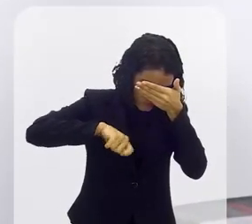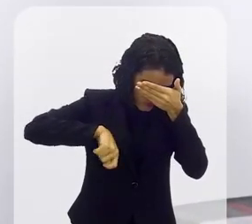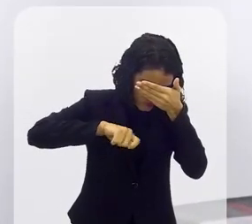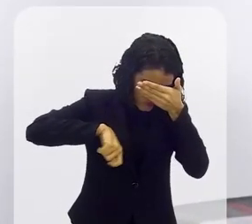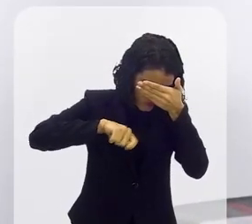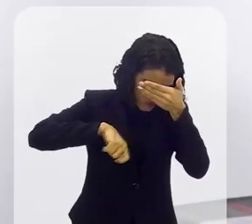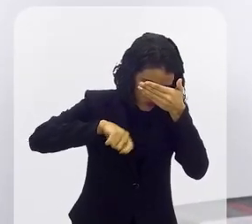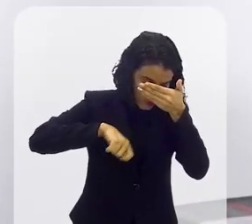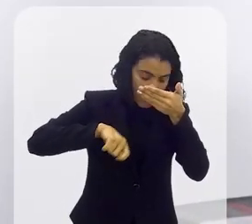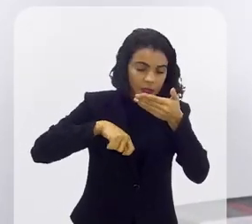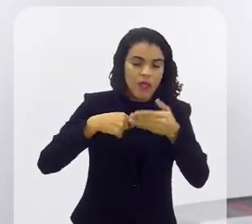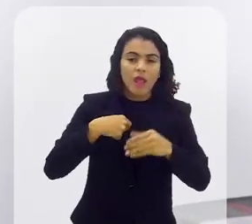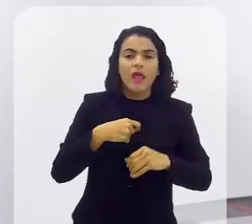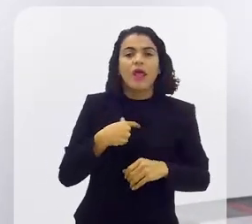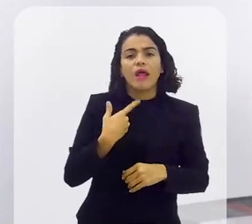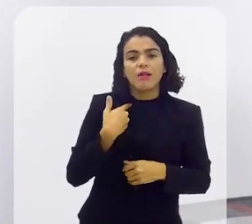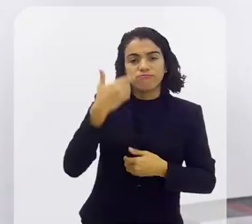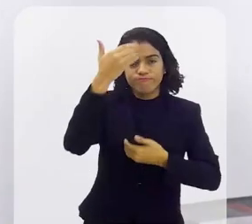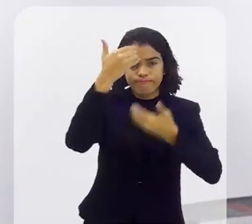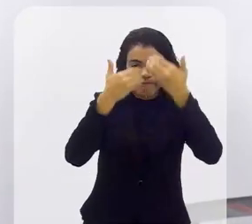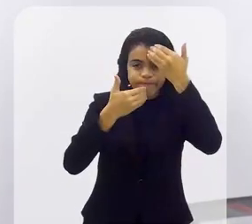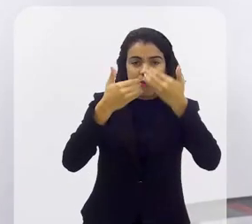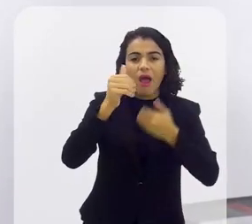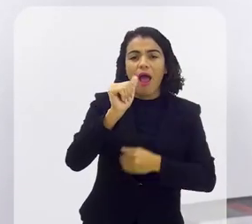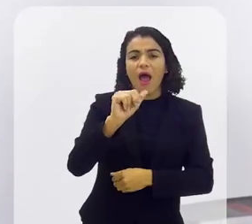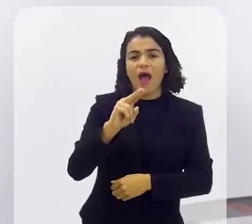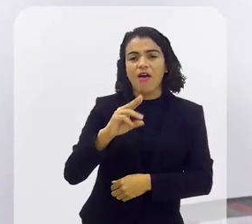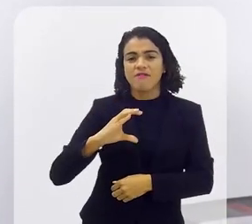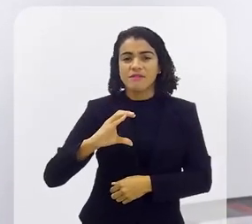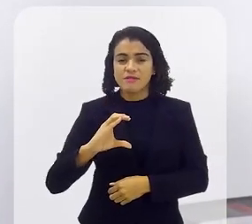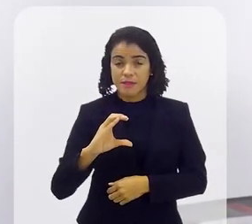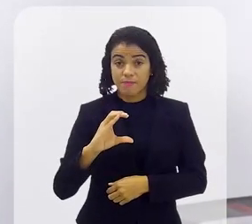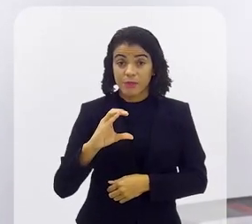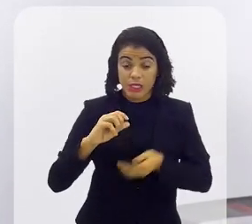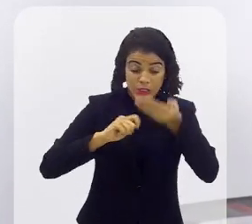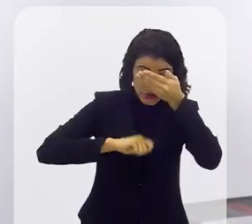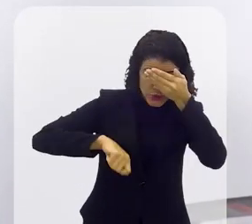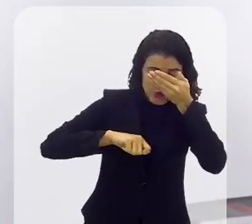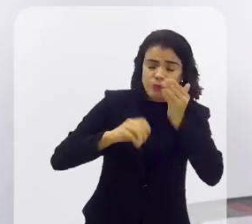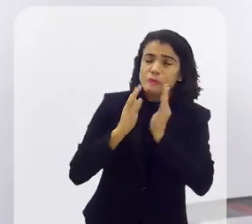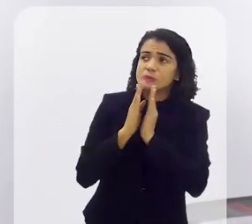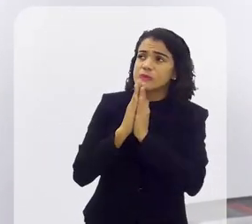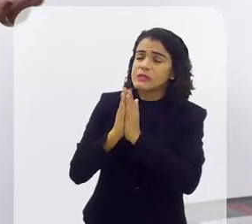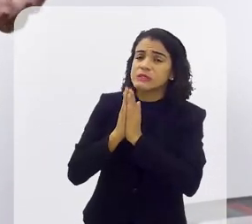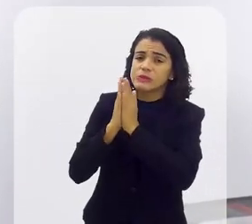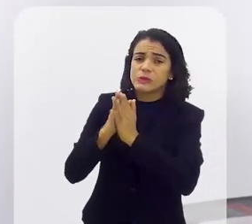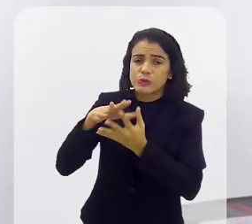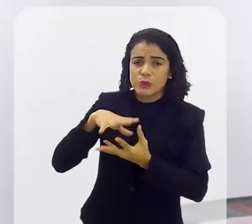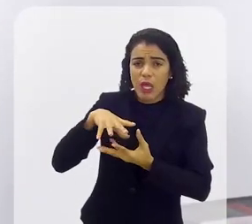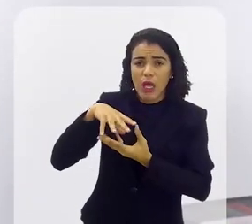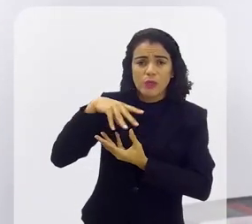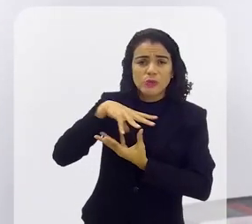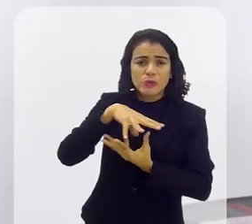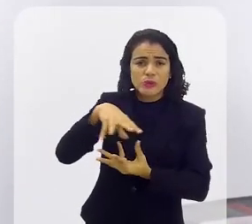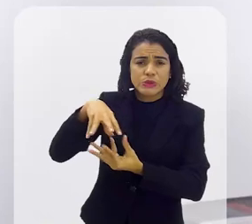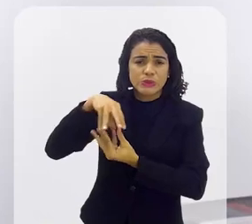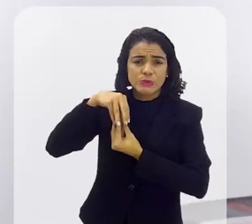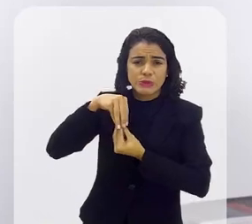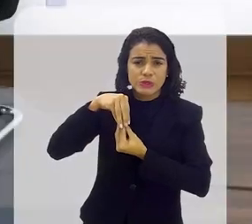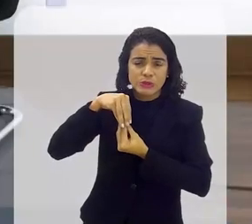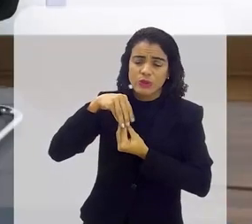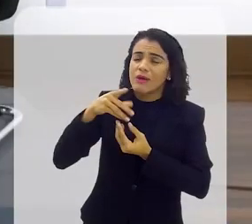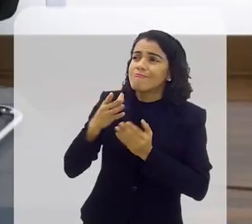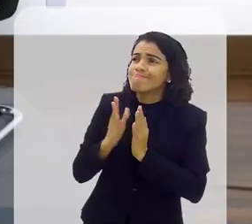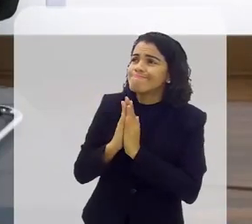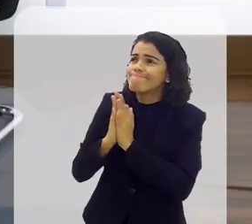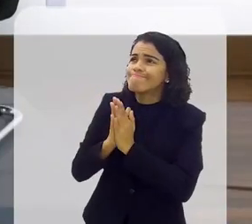sessão ele teve um AVC e Chico pediu aos espíritos que o levassem porque senão ele